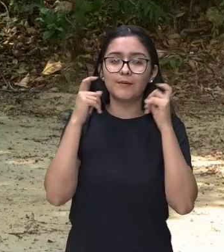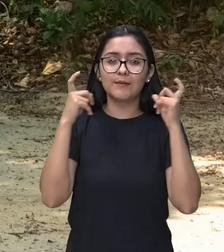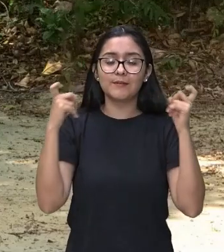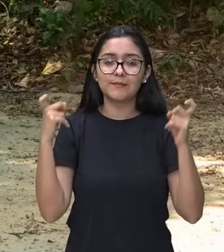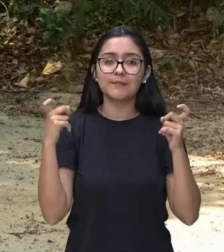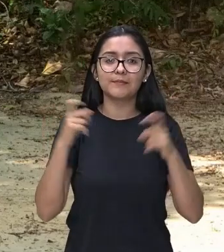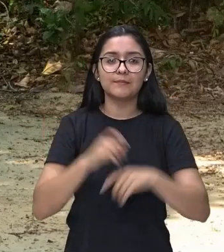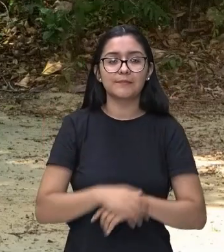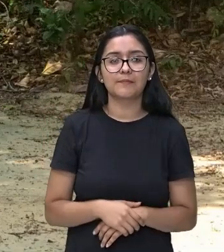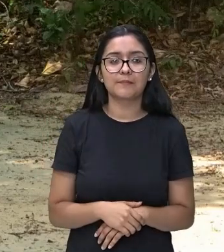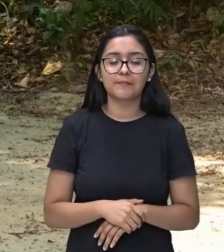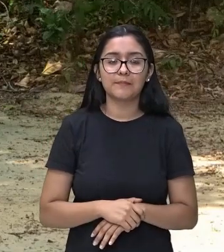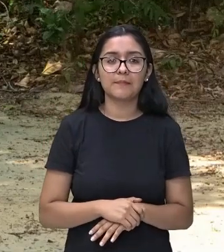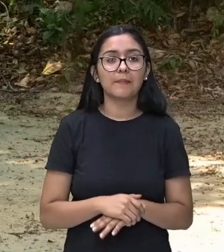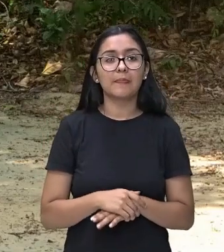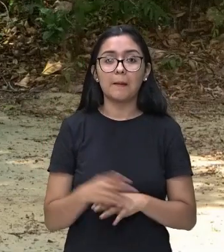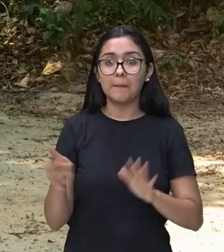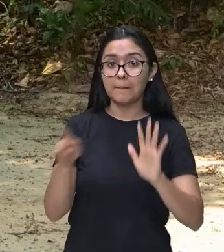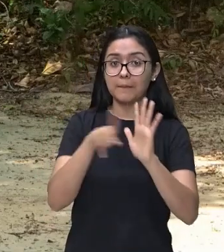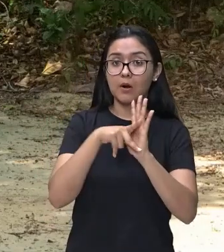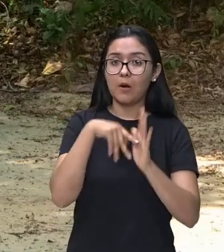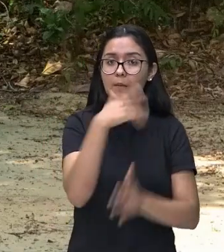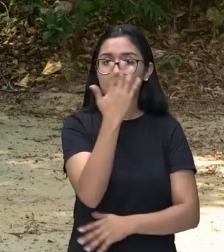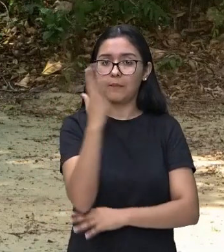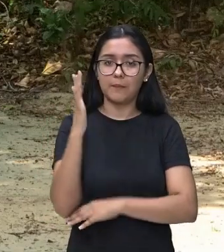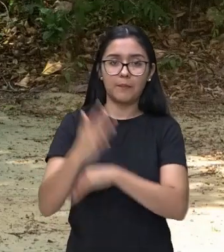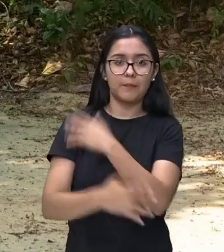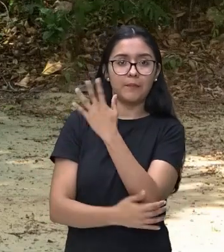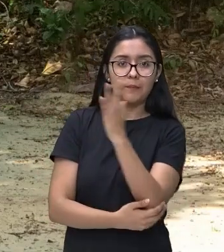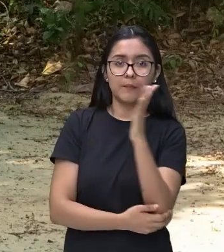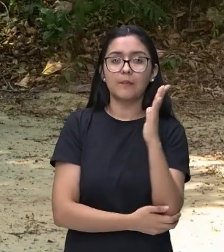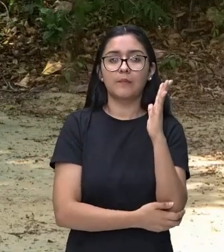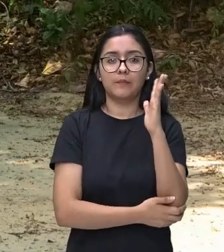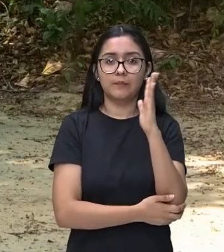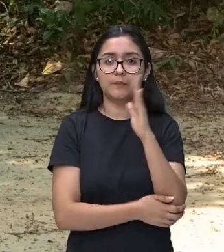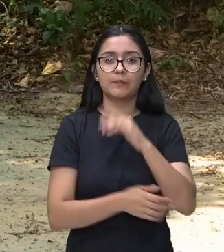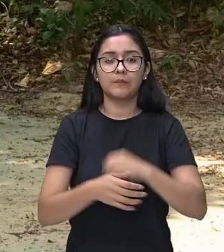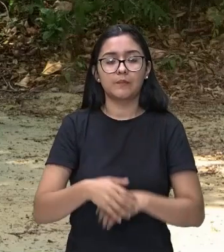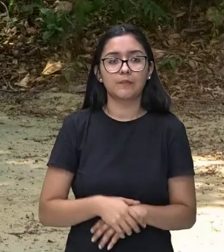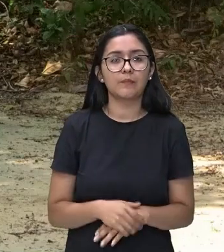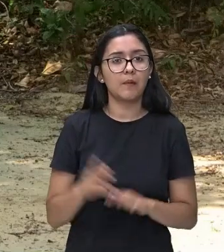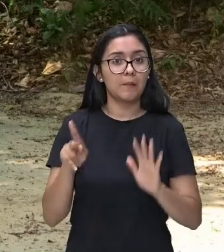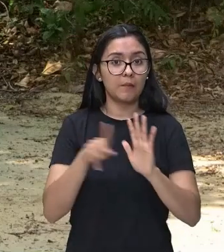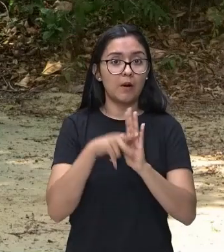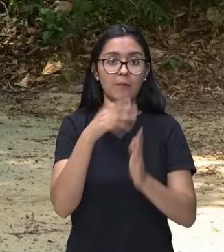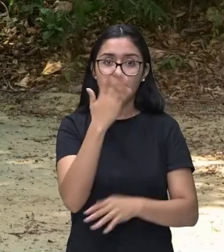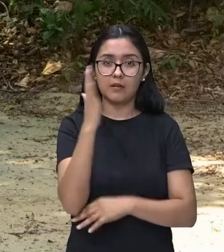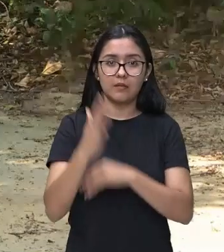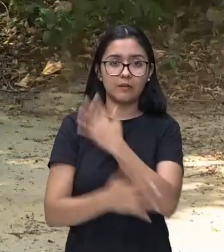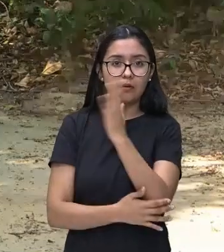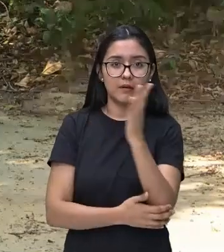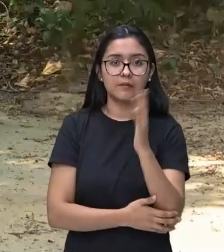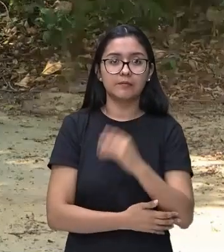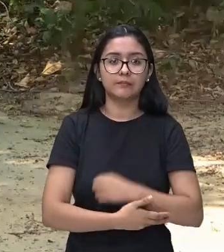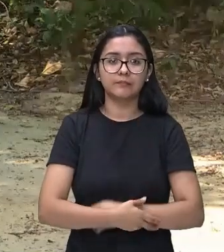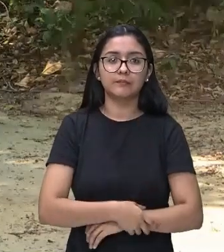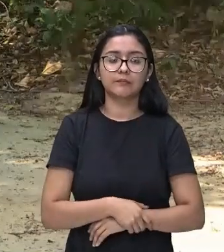eles são produzidos a partir de fontes sonoras da própria natureza. Vamos ouvi-los?